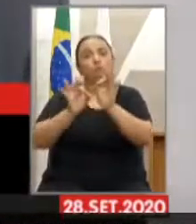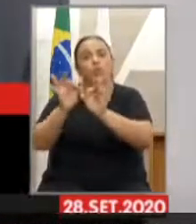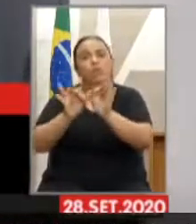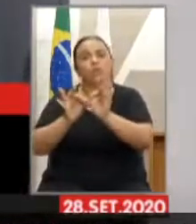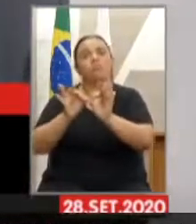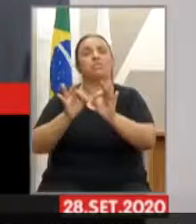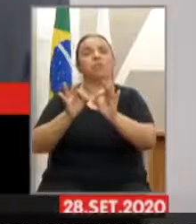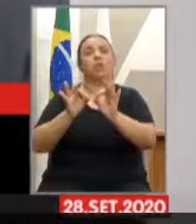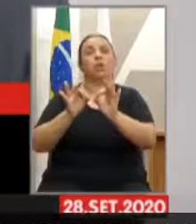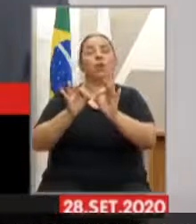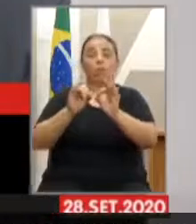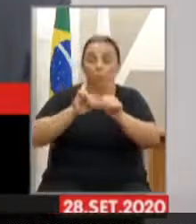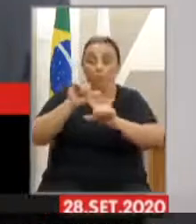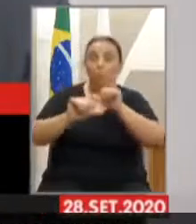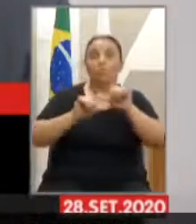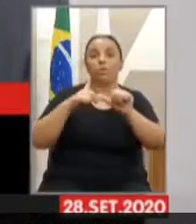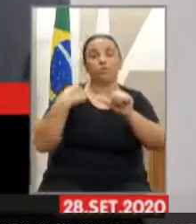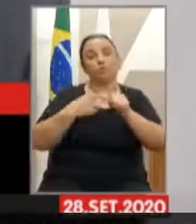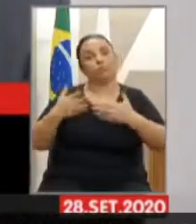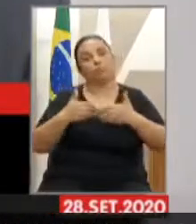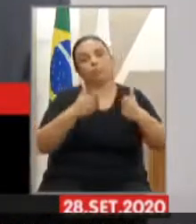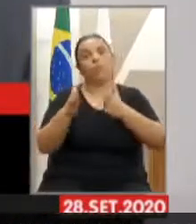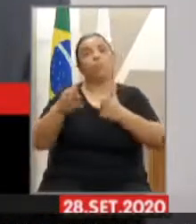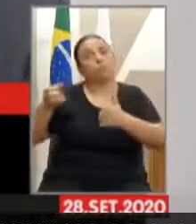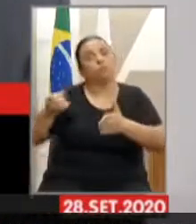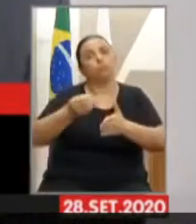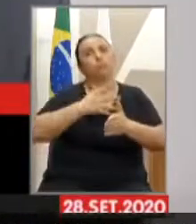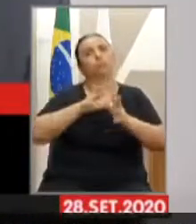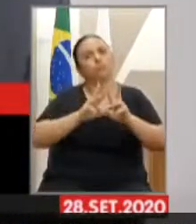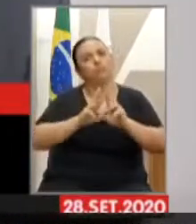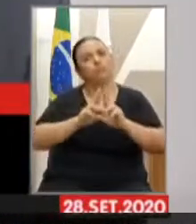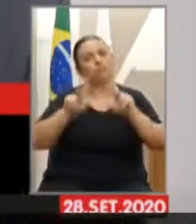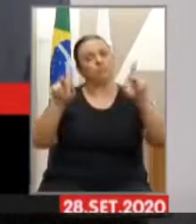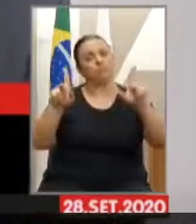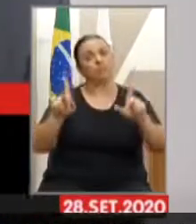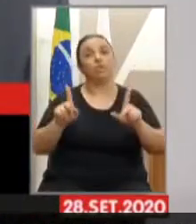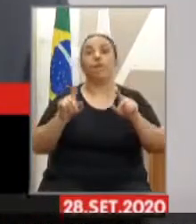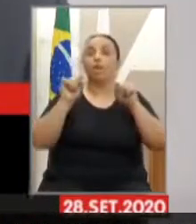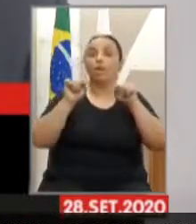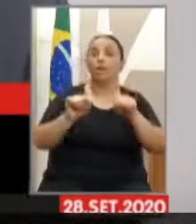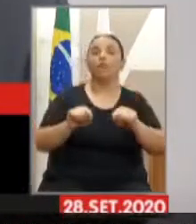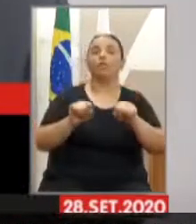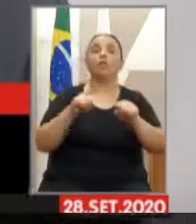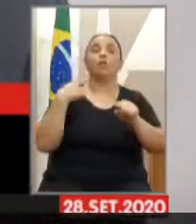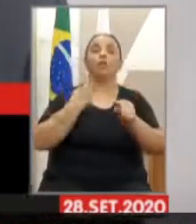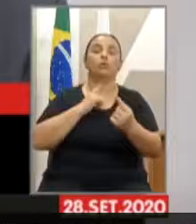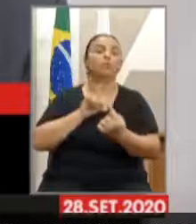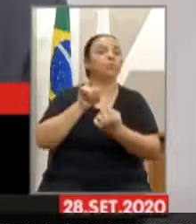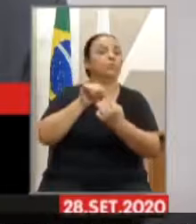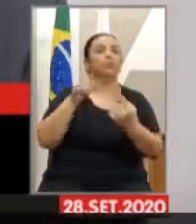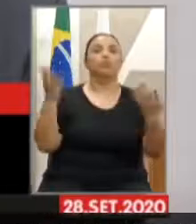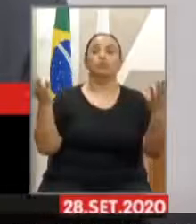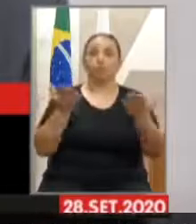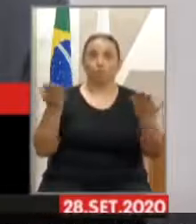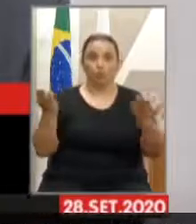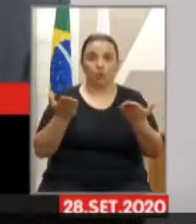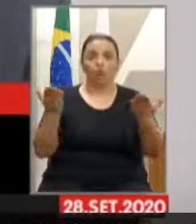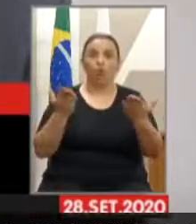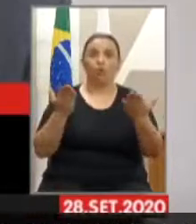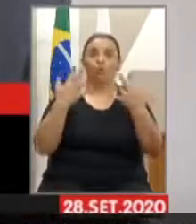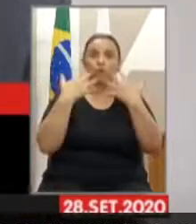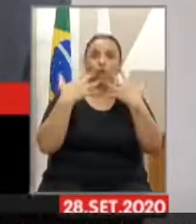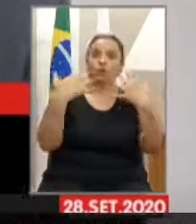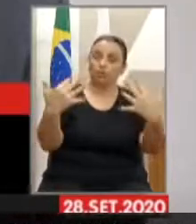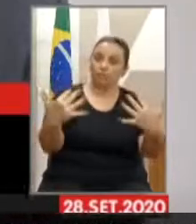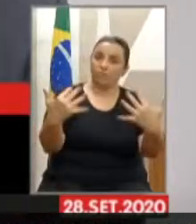do nosso caminho. Então, isso é que foi a intenção dessa audiência aqui hoje, de